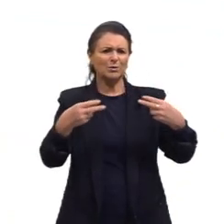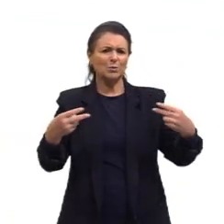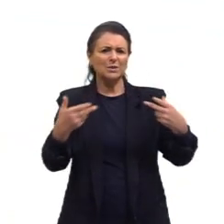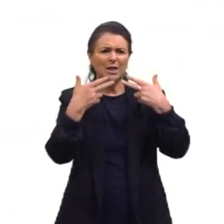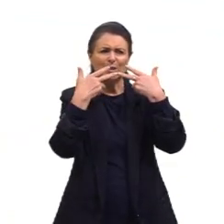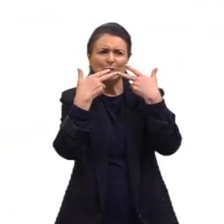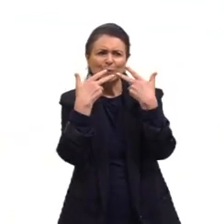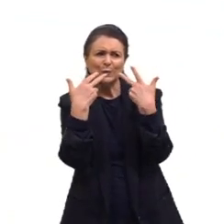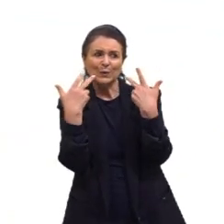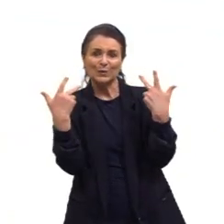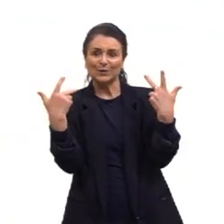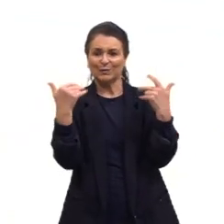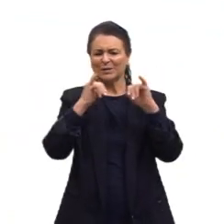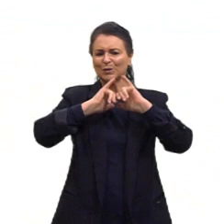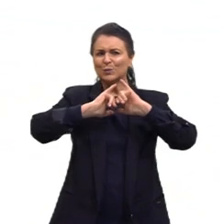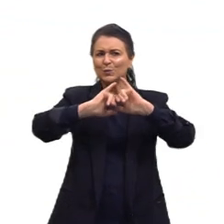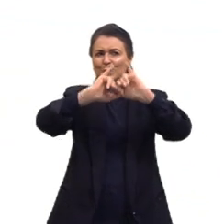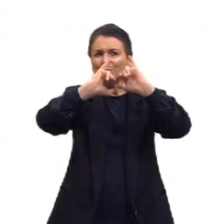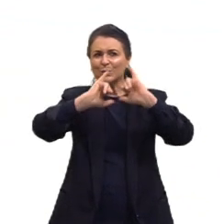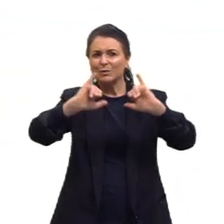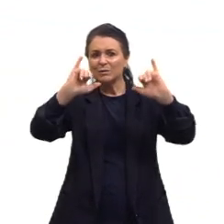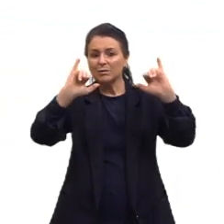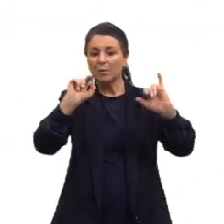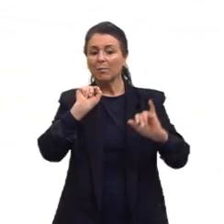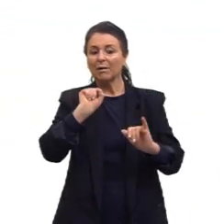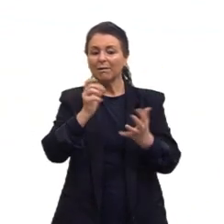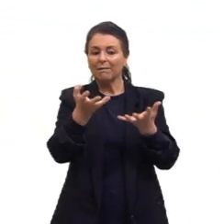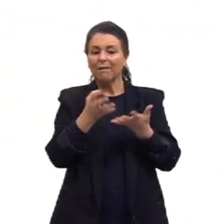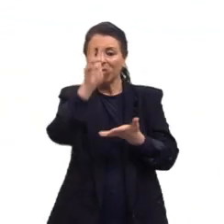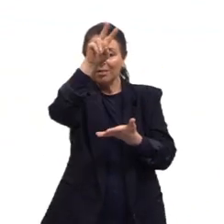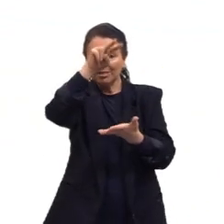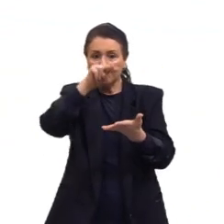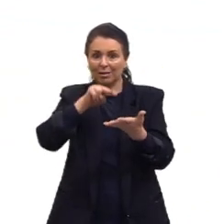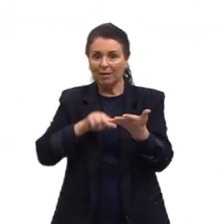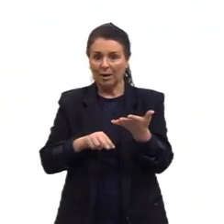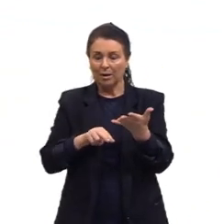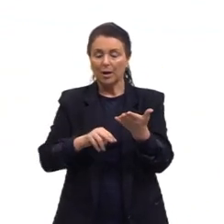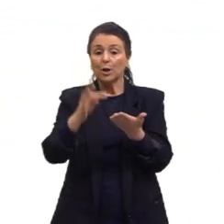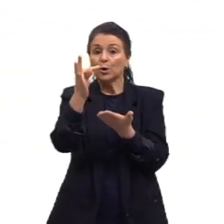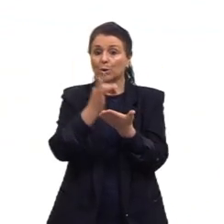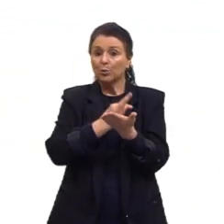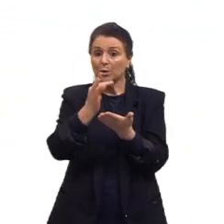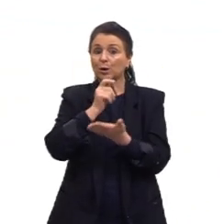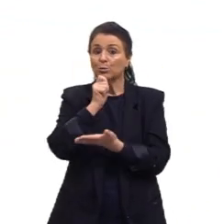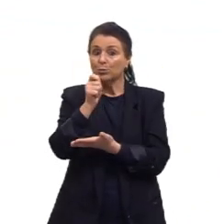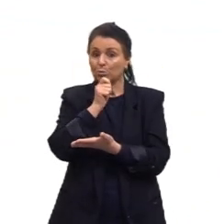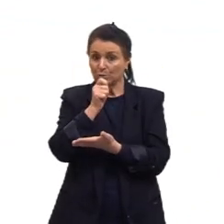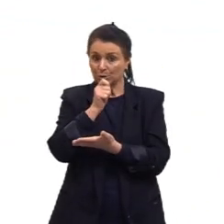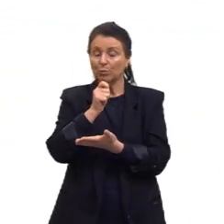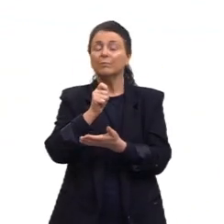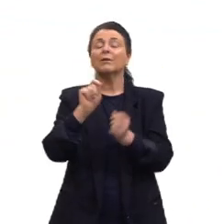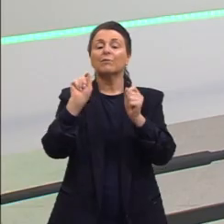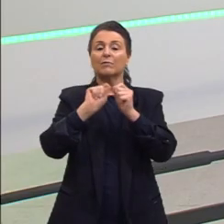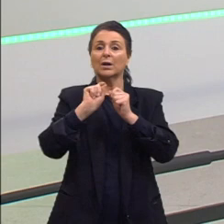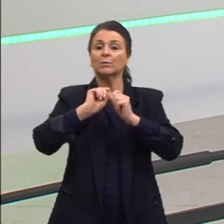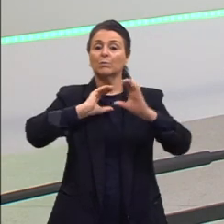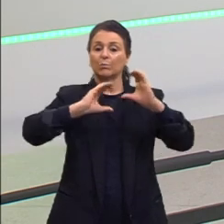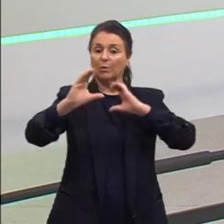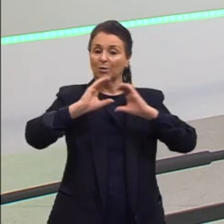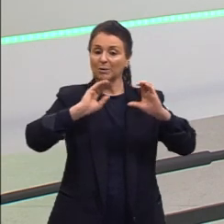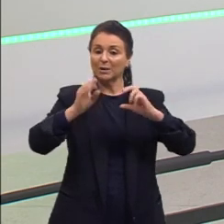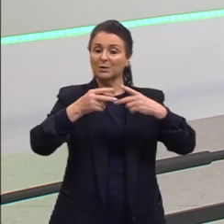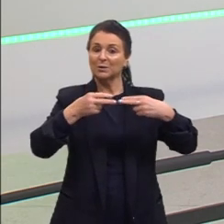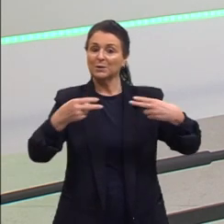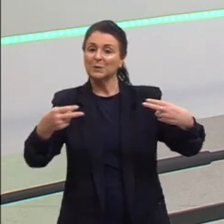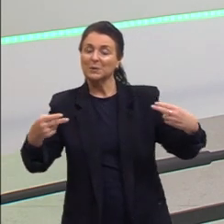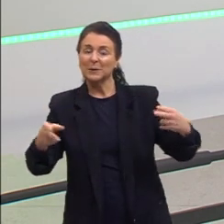trazer essas notícias para o leitor. E o texto jornalístico vai ser esse que vai comunicar essas novidades, que vai